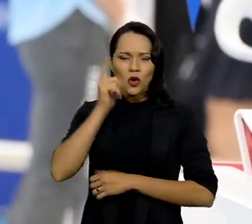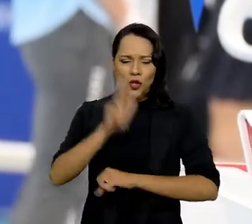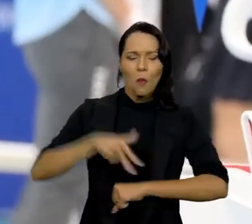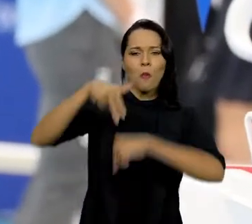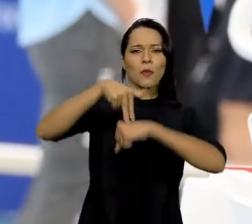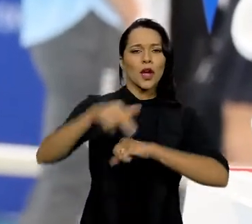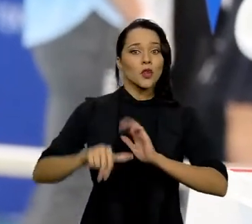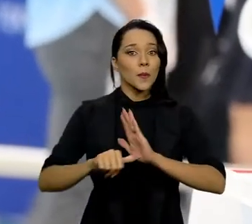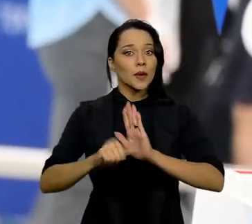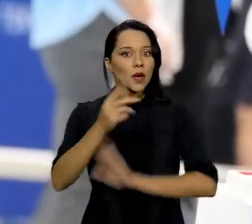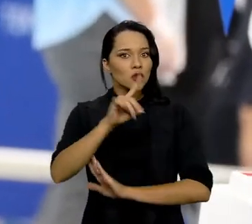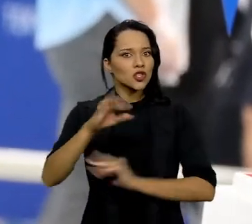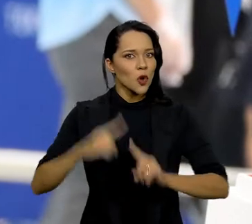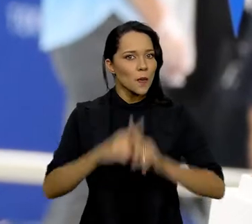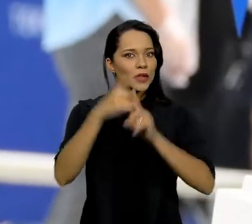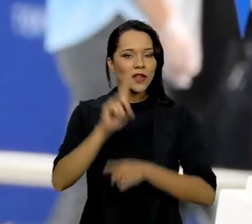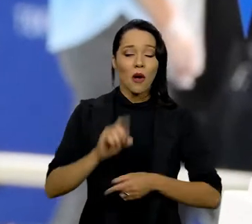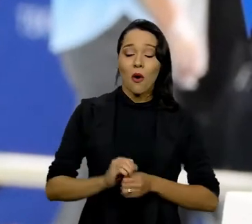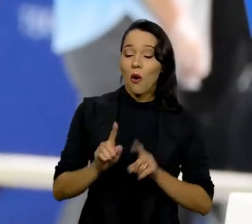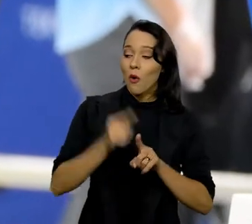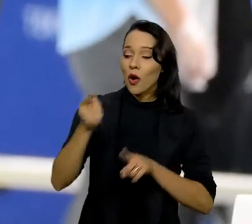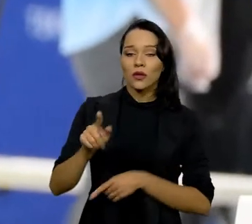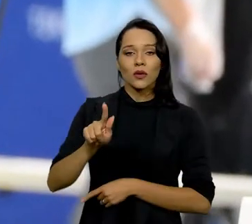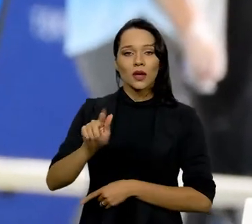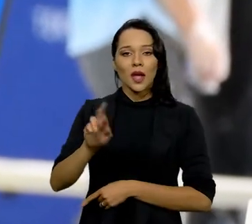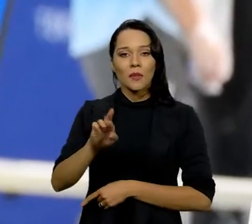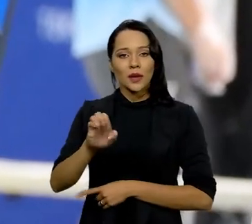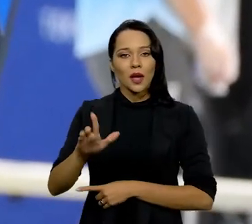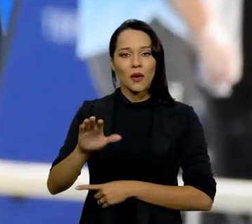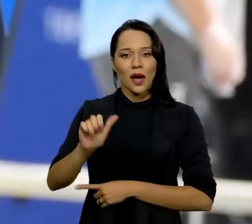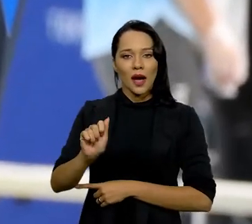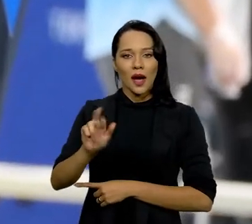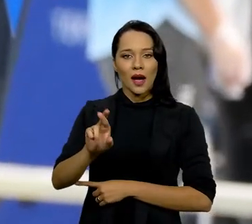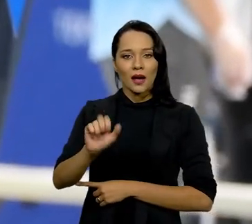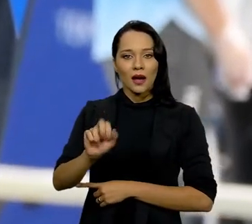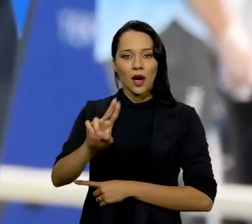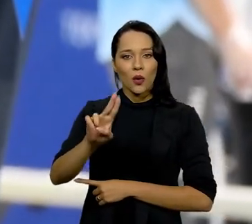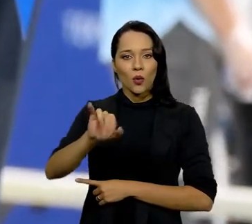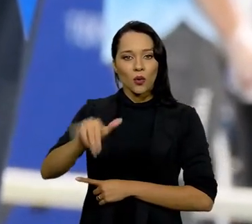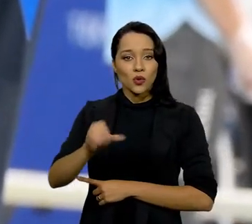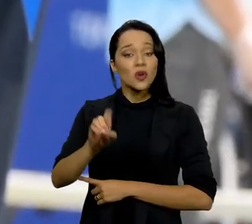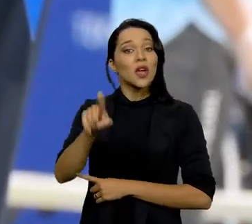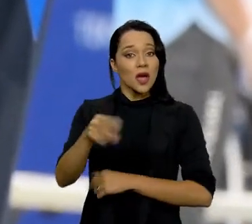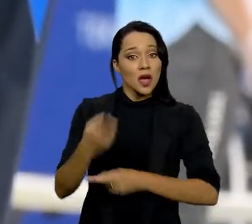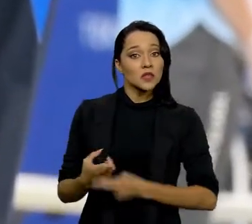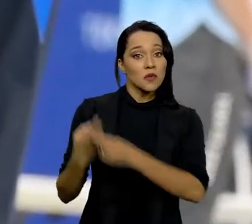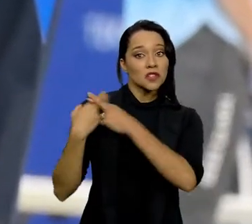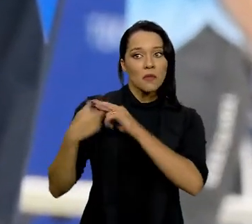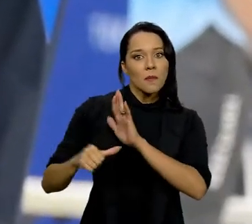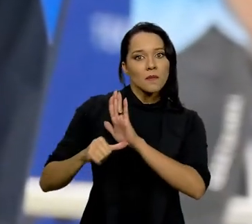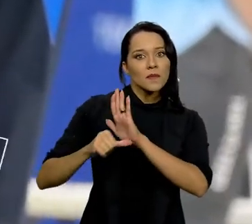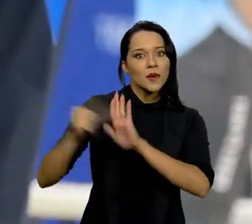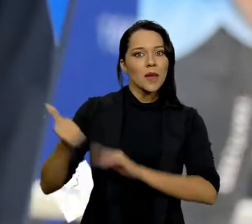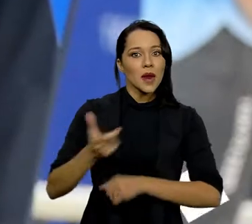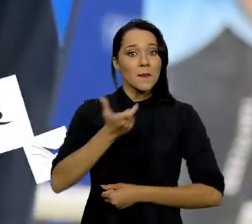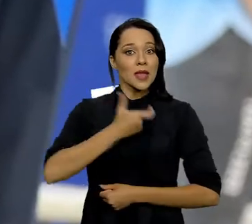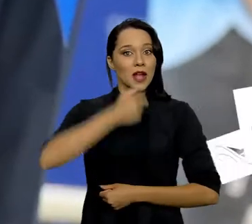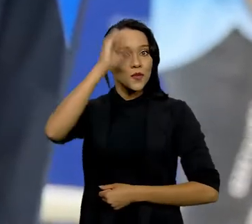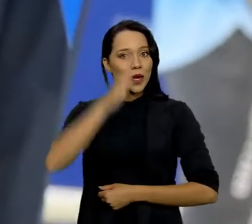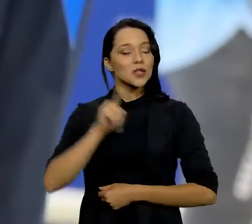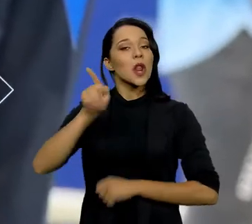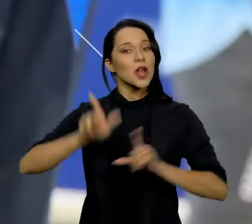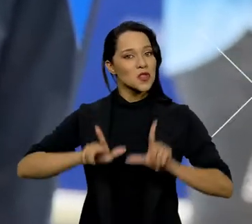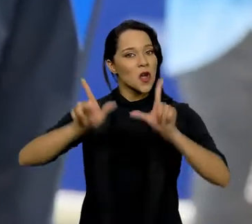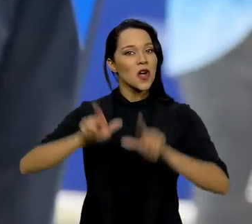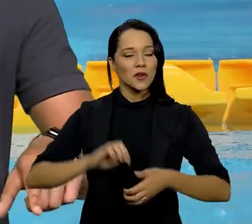pódio no primeiro dia de competições não, viu? O chará dele, Gabriel Araújo, foi o responsável pela primeira medalha do Brasil